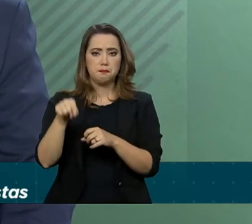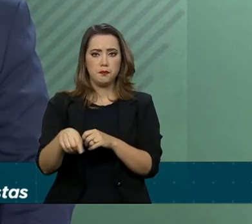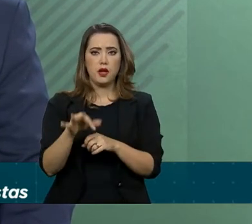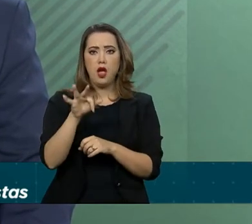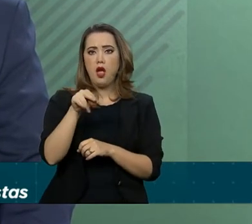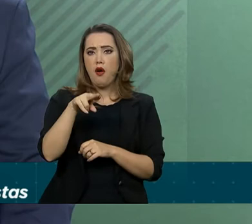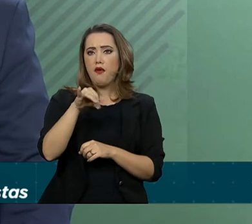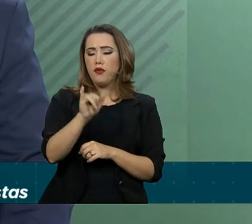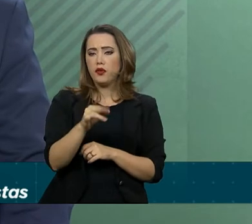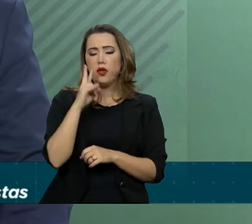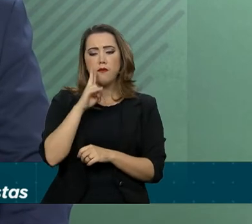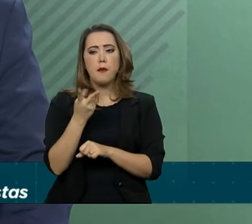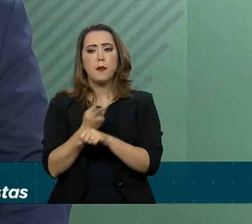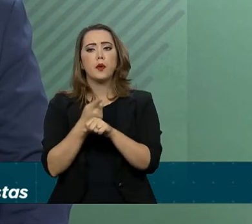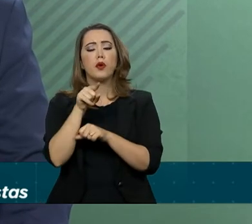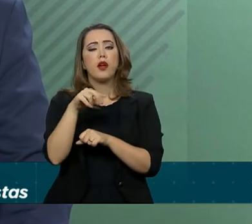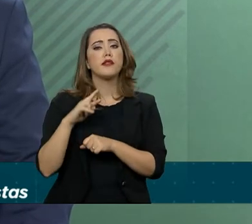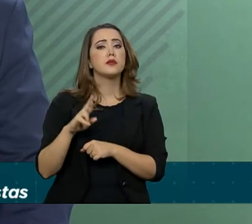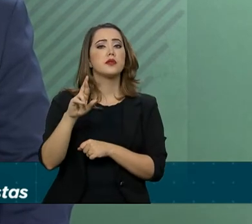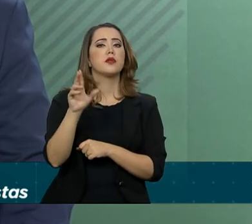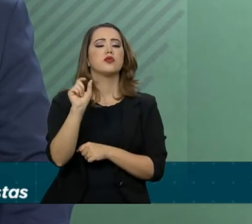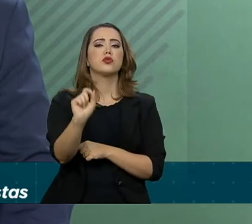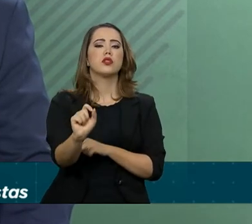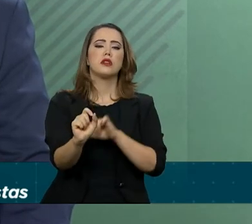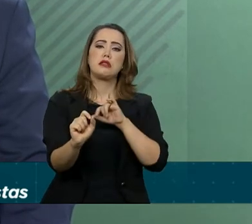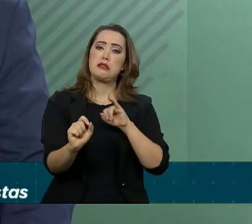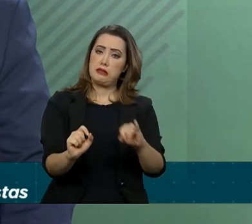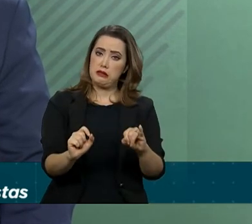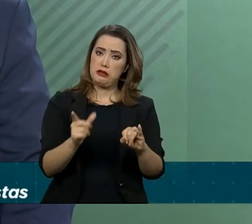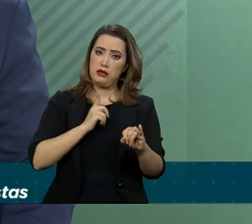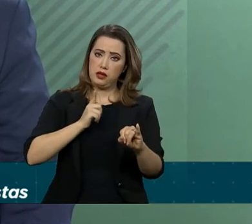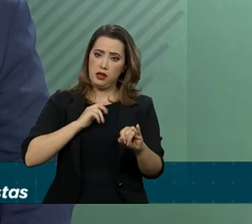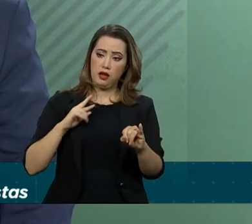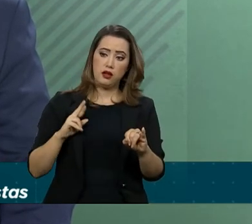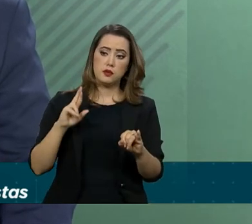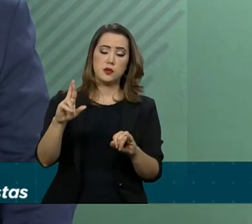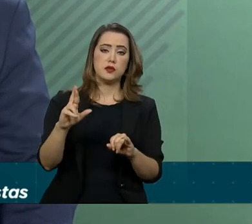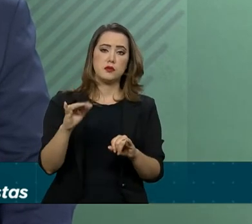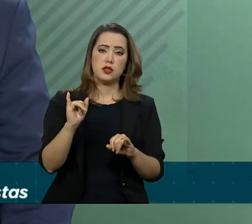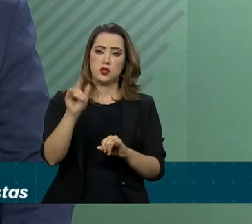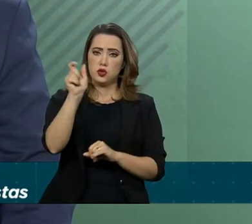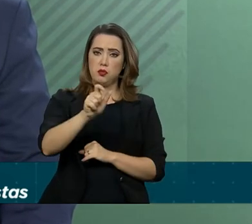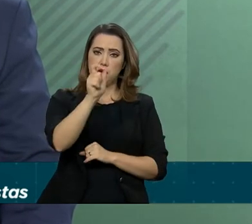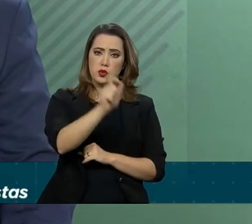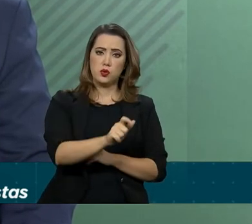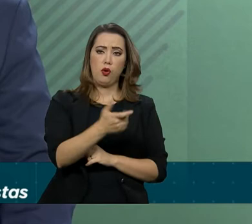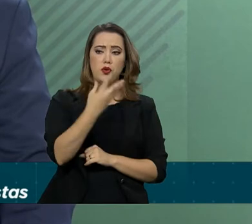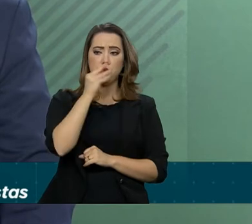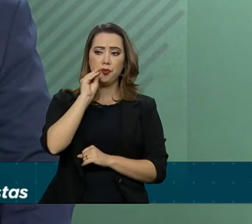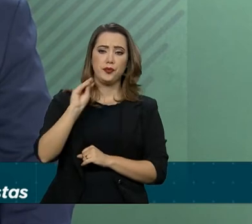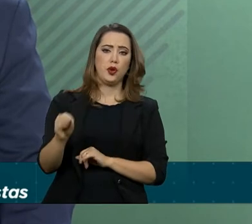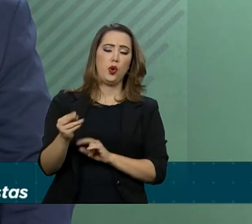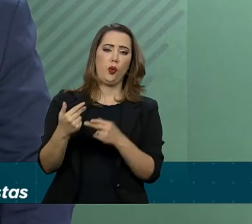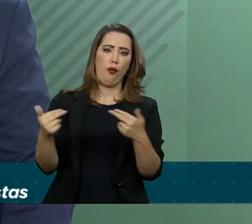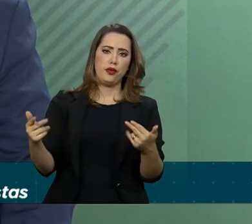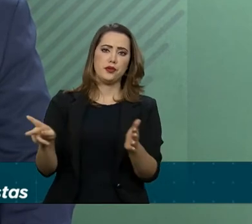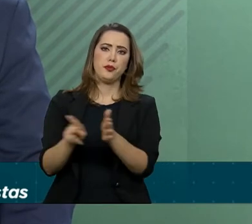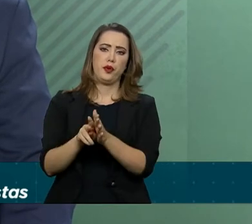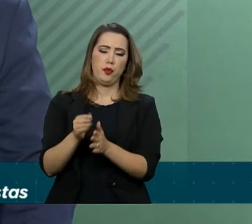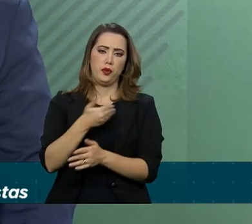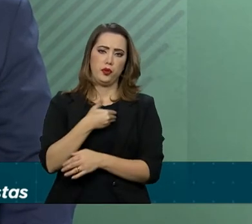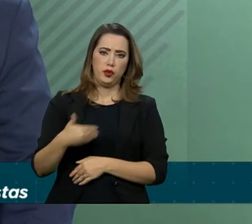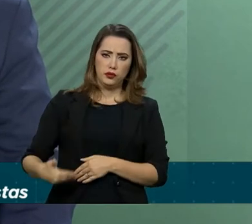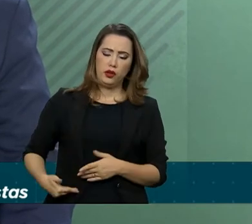apurar as responsabilidades que, eventualmente, resultem de condutas negligentes com o patrimônio público.